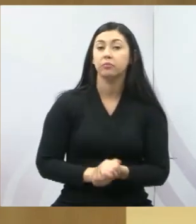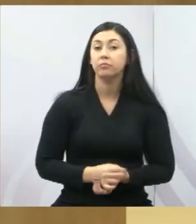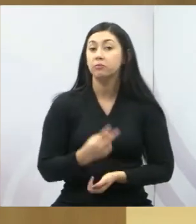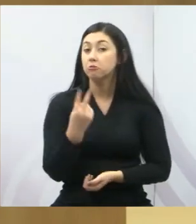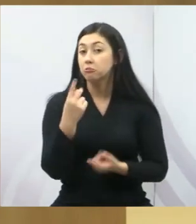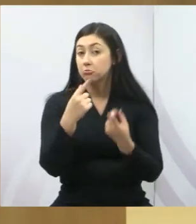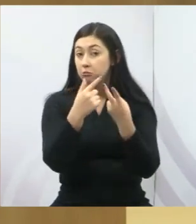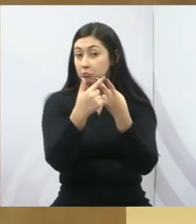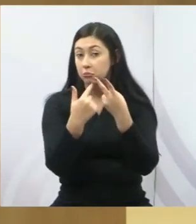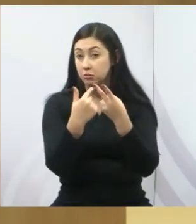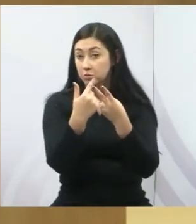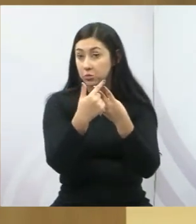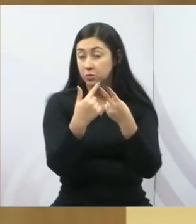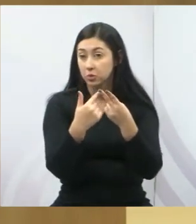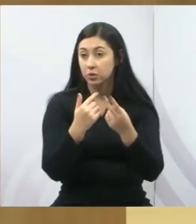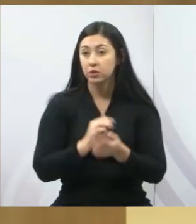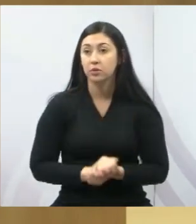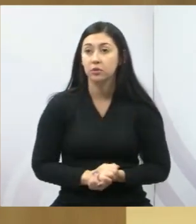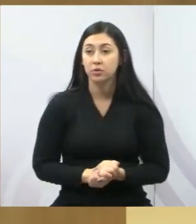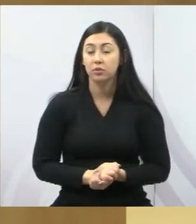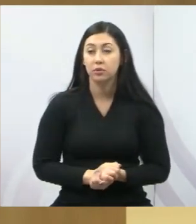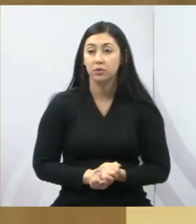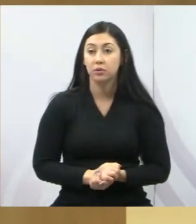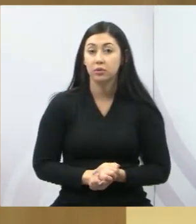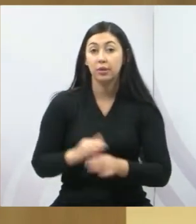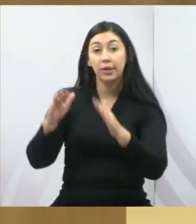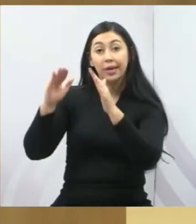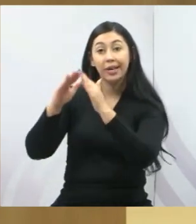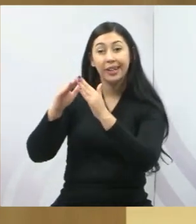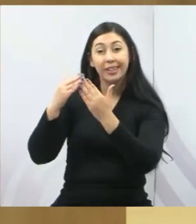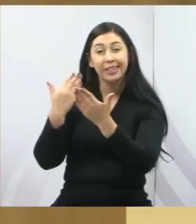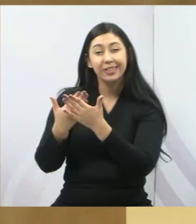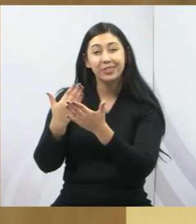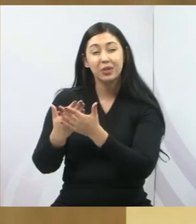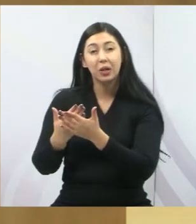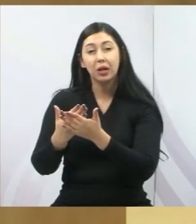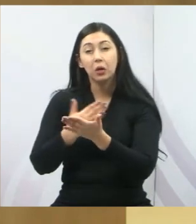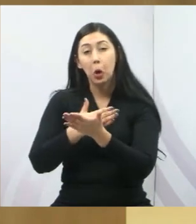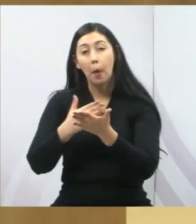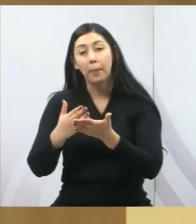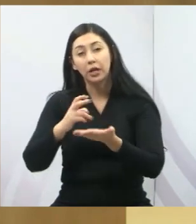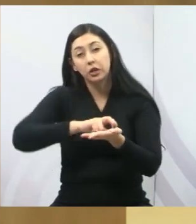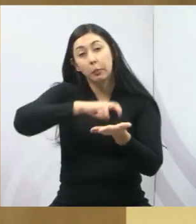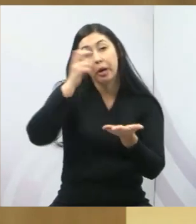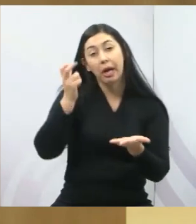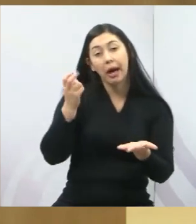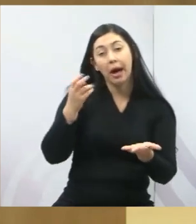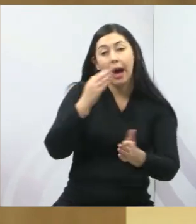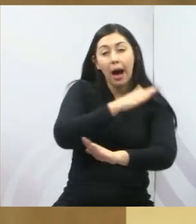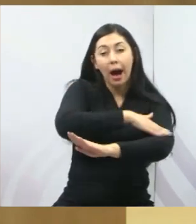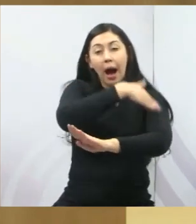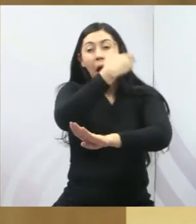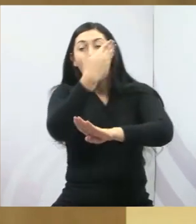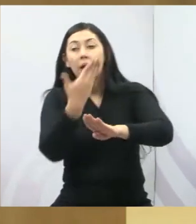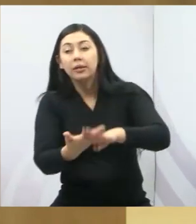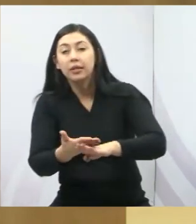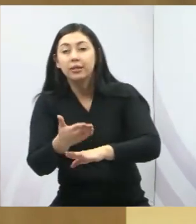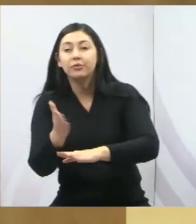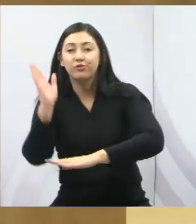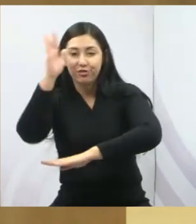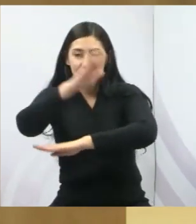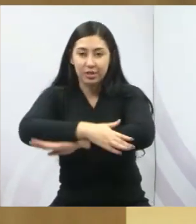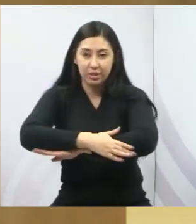aspectos que ao meu ver são relevantes. Escola em tempo integral. Escola para que as nossas